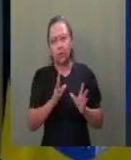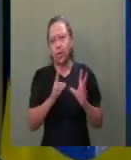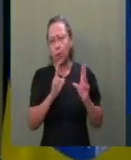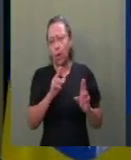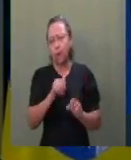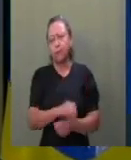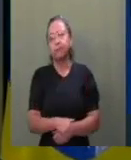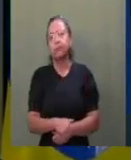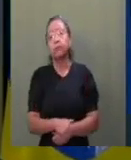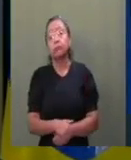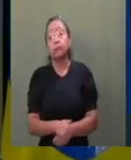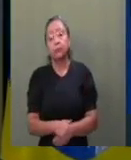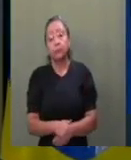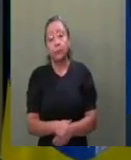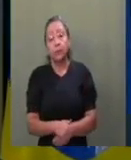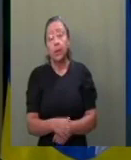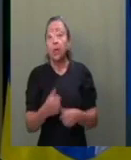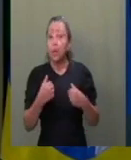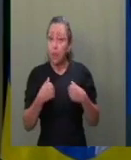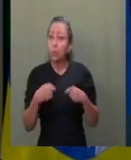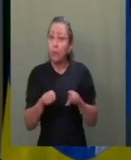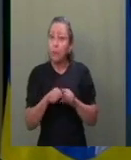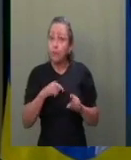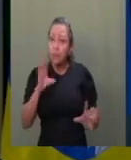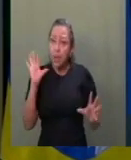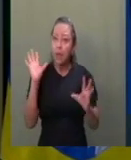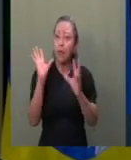E eu farei de forma breve.